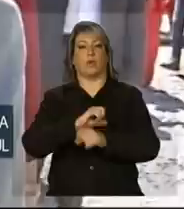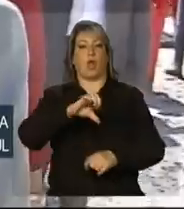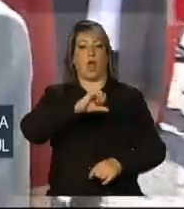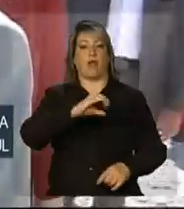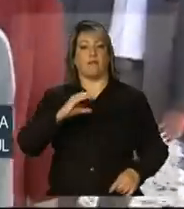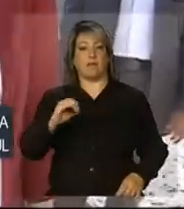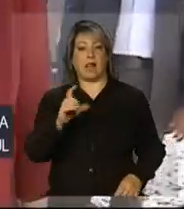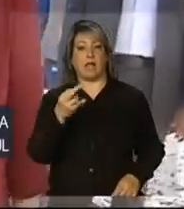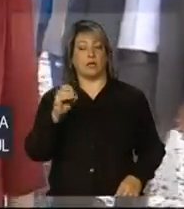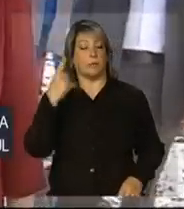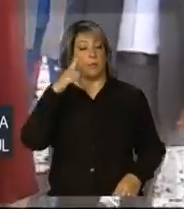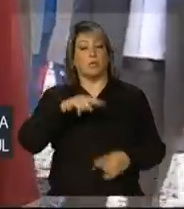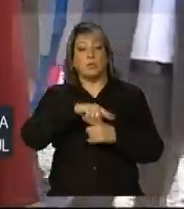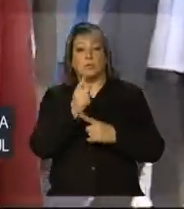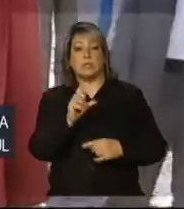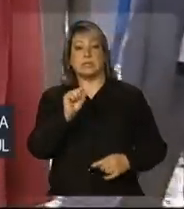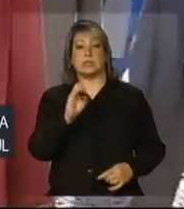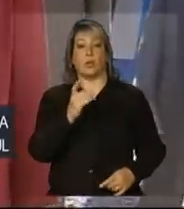litros por segundo.